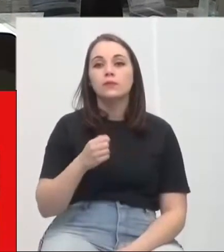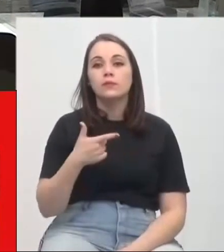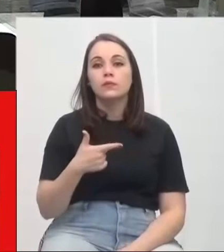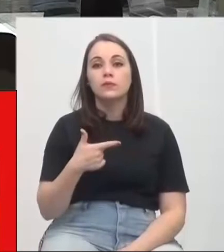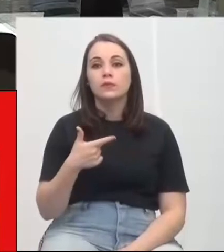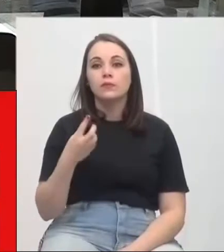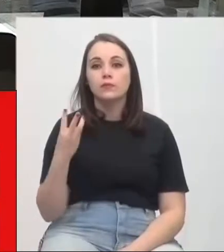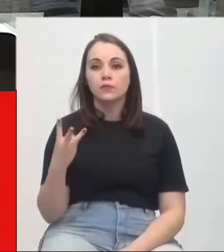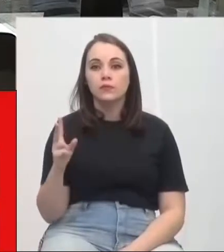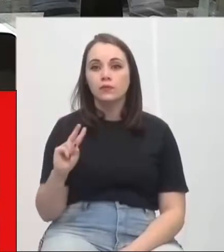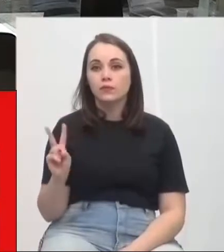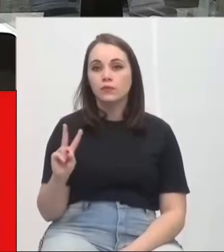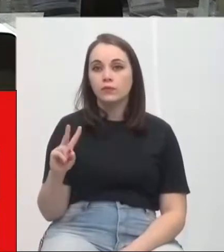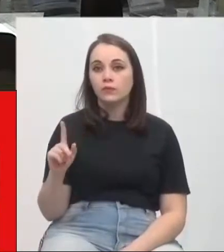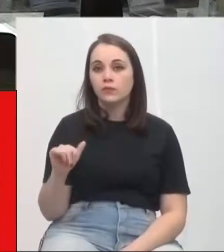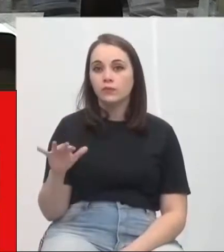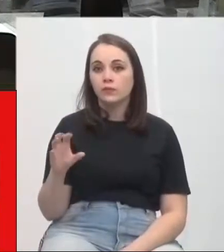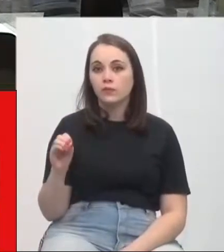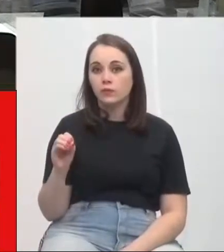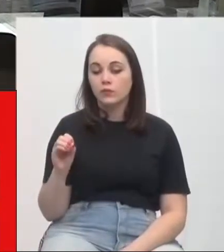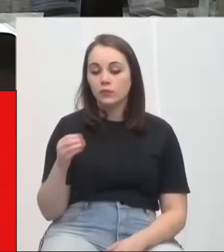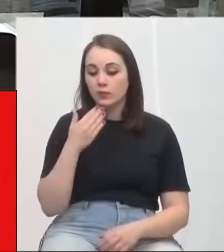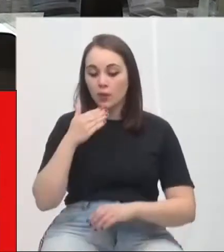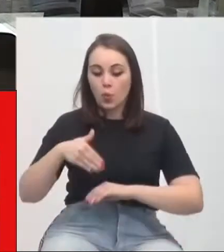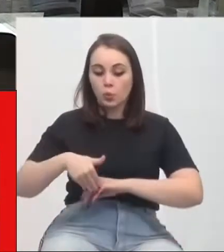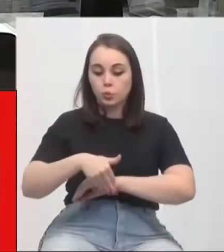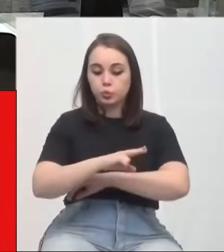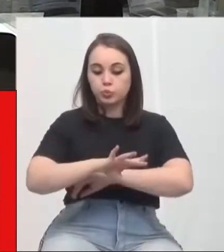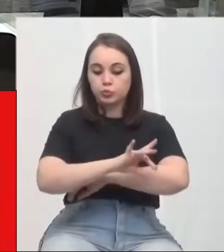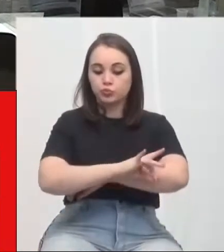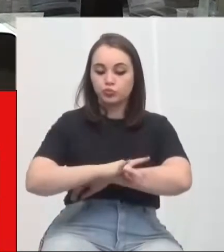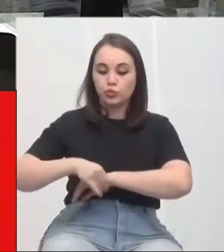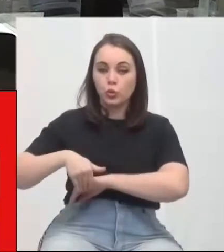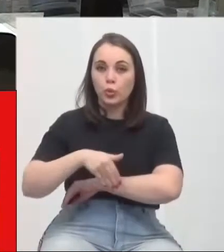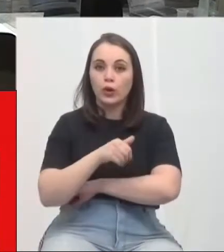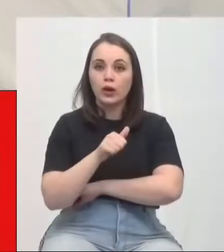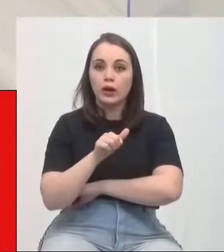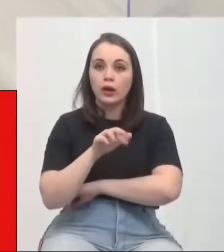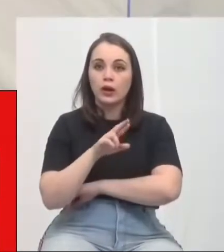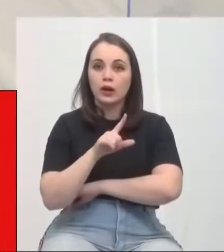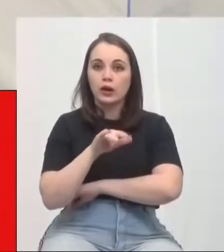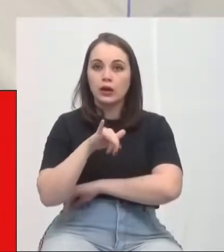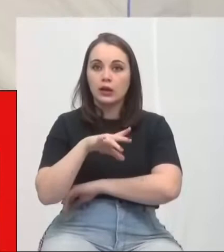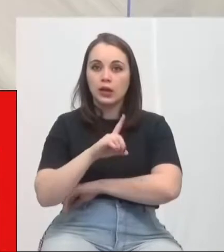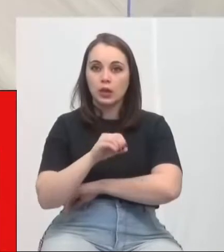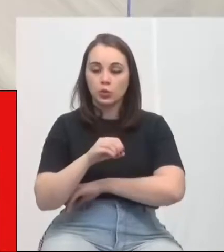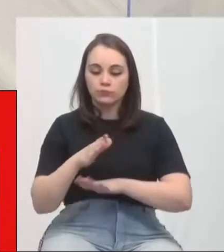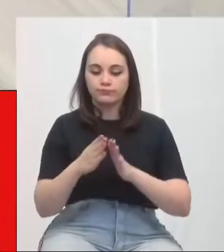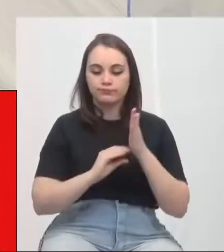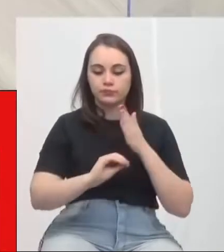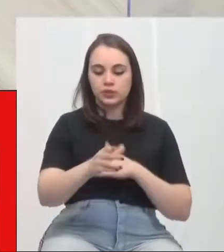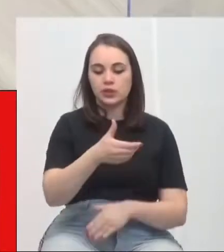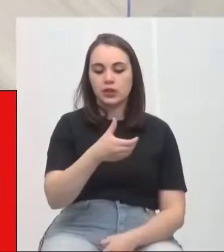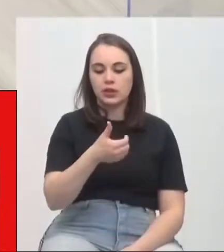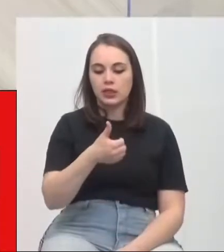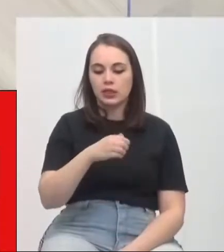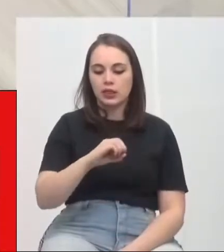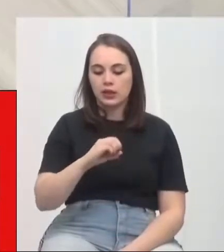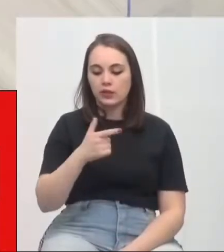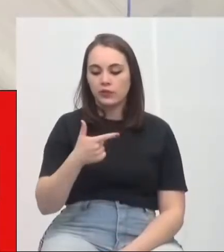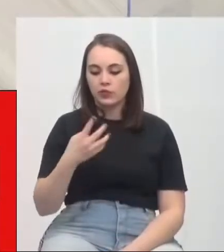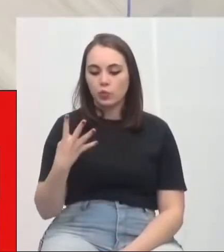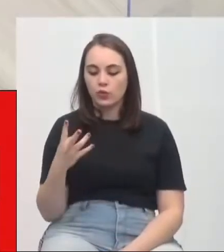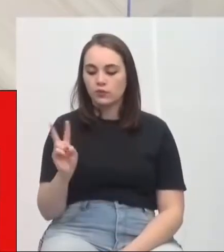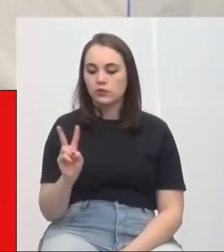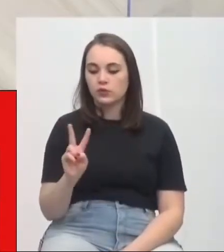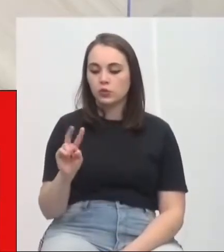do vereador Zair José Casagrande, pavimentação asfáltica da Rua Arlindo Gui, de bairro Pico Reia. Indicação 1024-2021, de